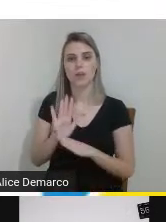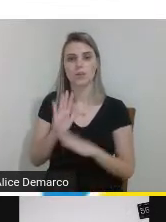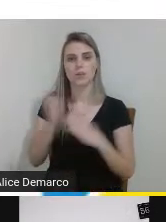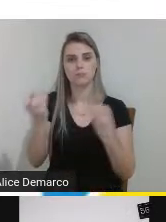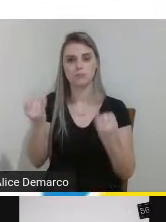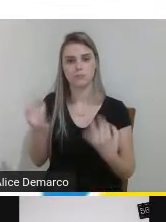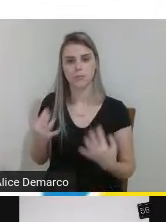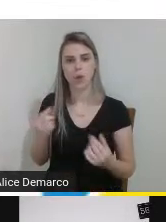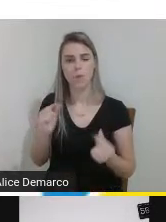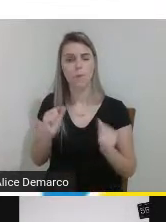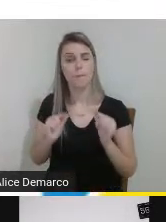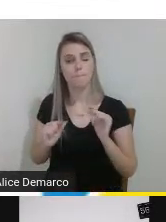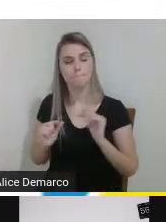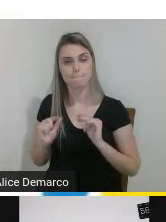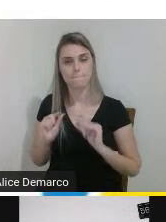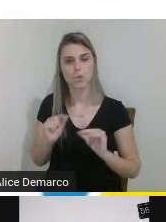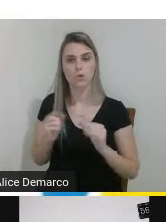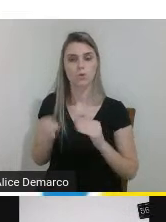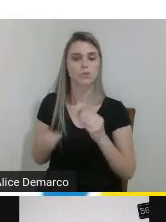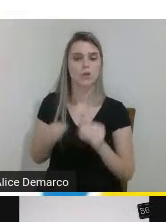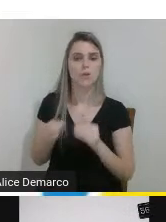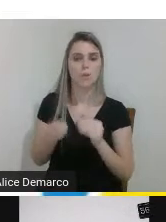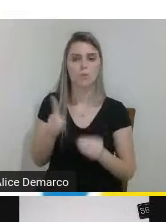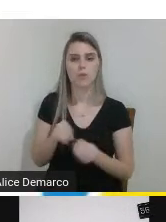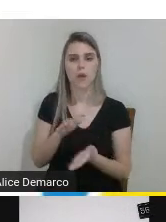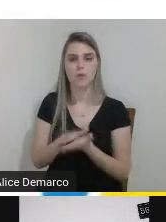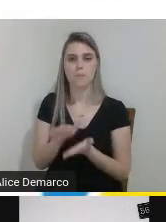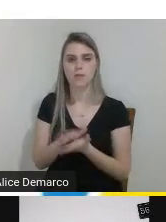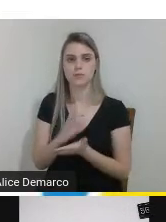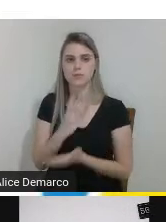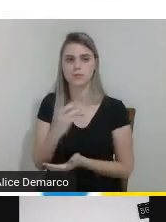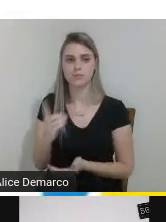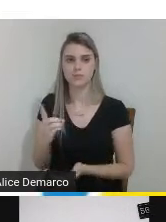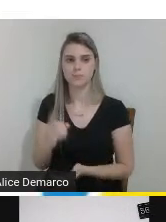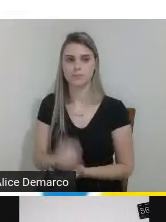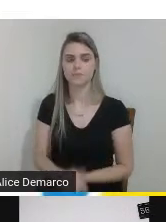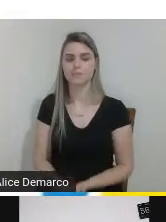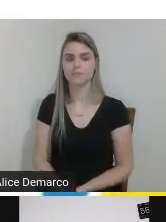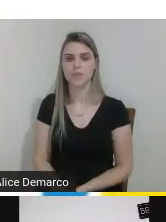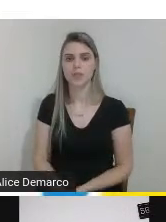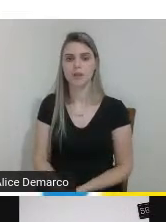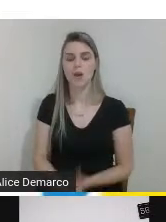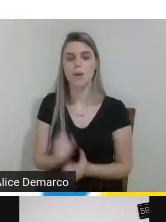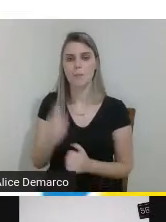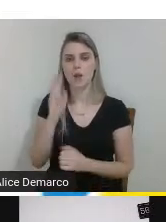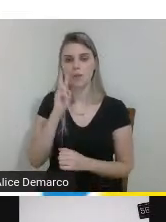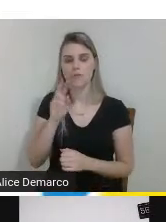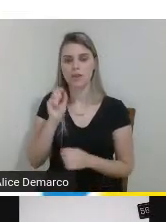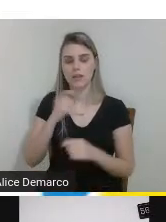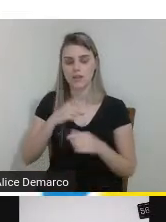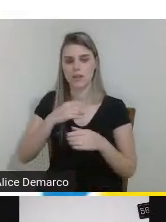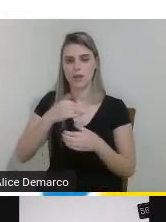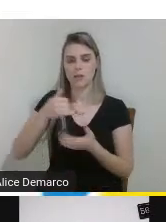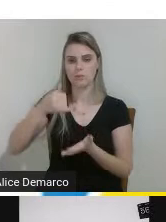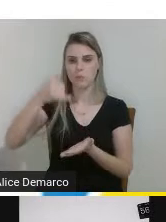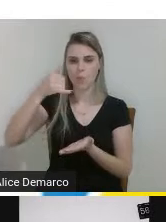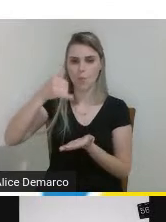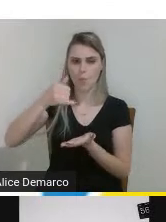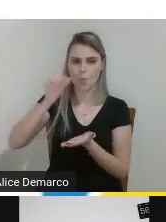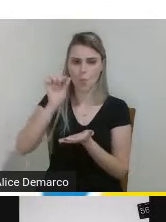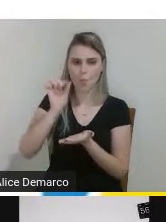pouco como funciona a impressão 3D então nós podemos ver que tem um filamento saindo do bico da impressão